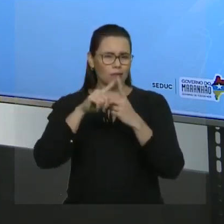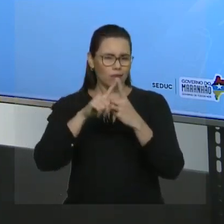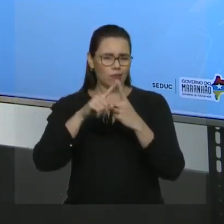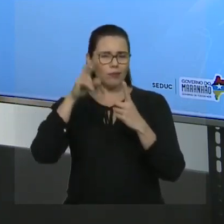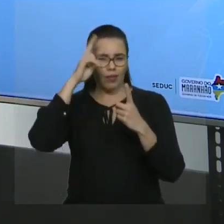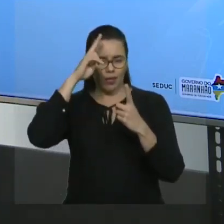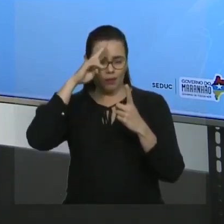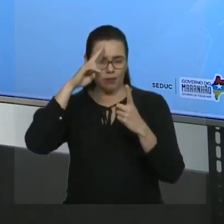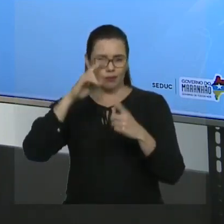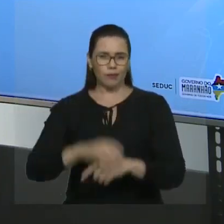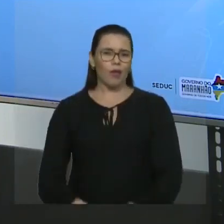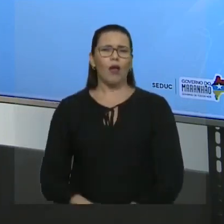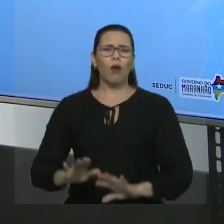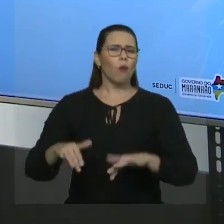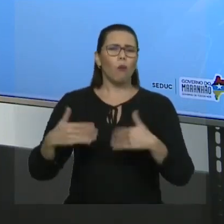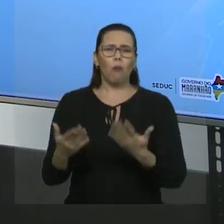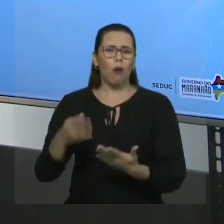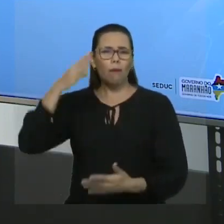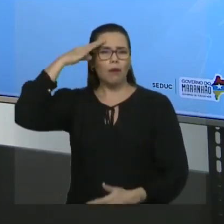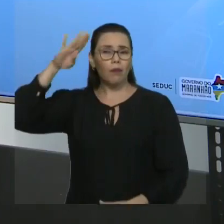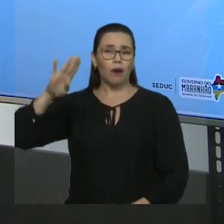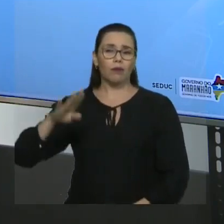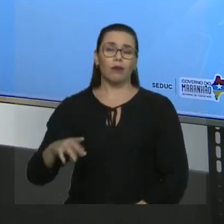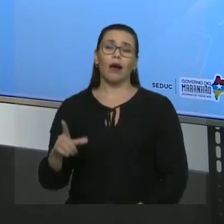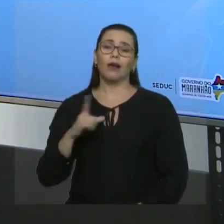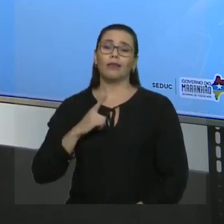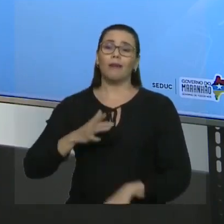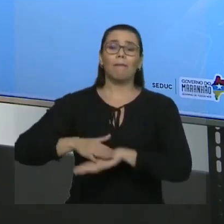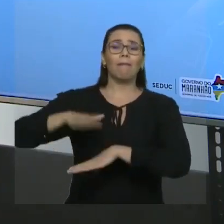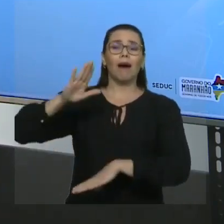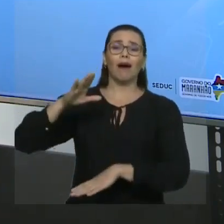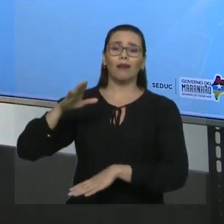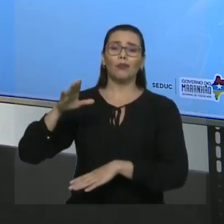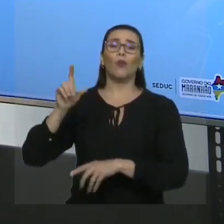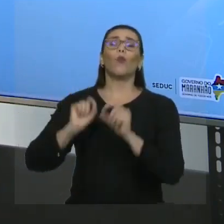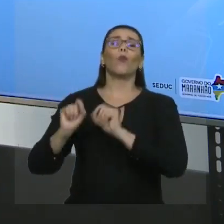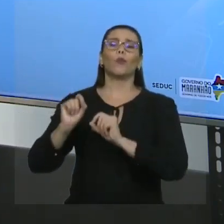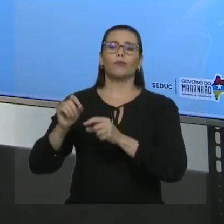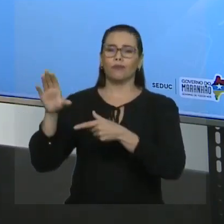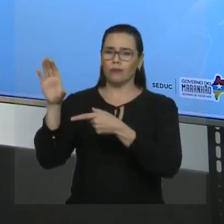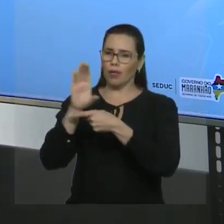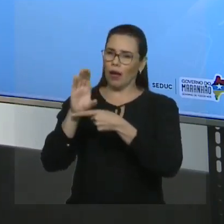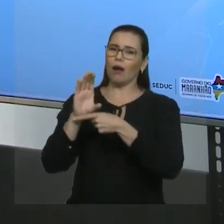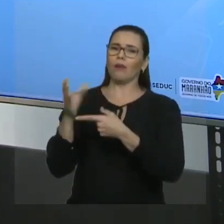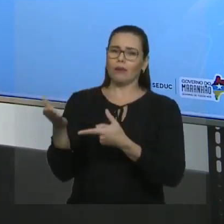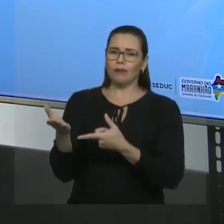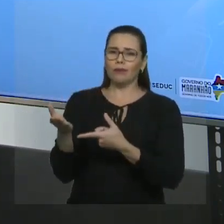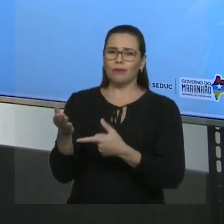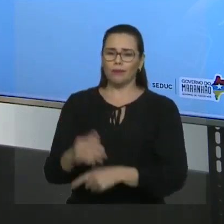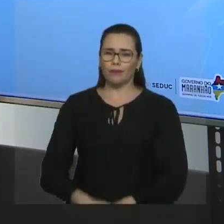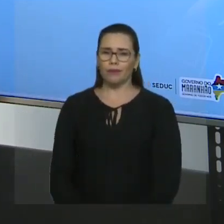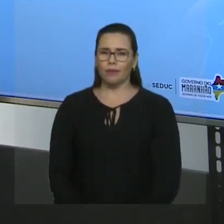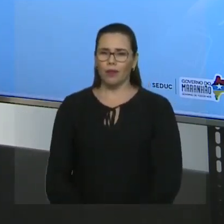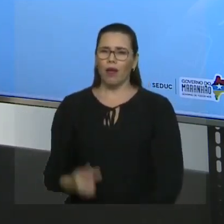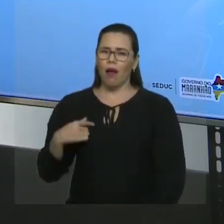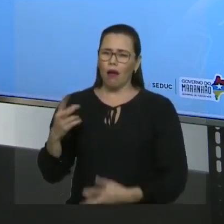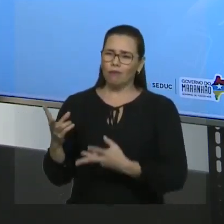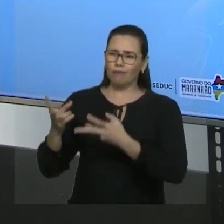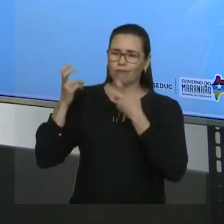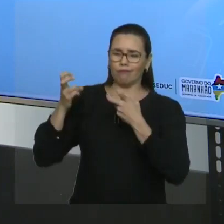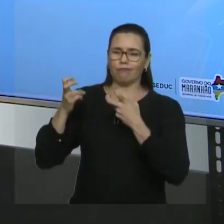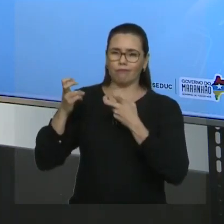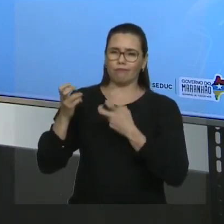de carbonos. Tudo bem? Então, você de cara observaria que esta aqui é a maior quantidade, a maior